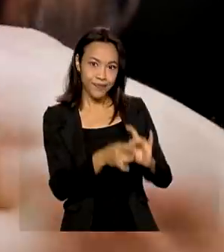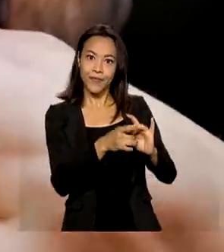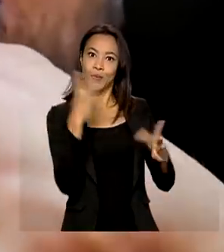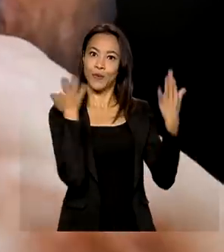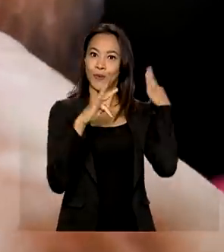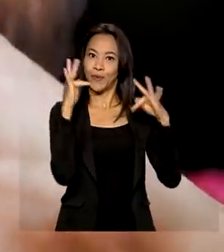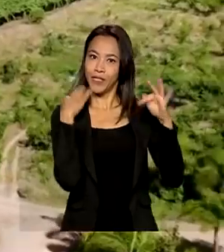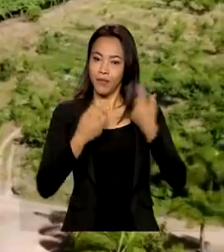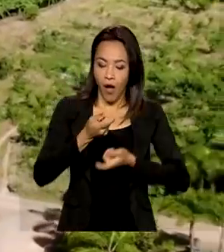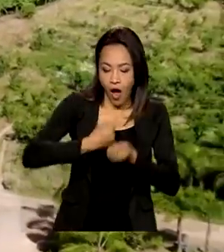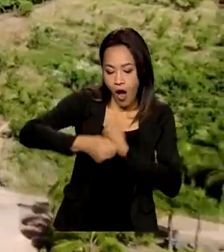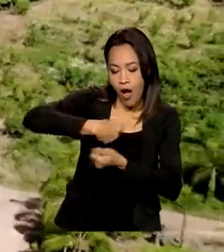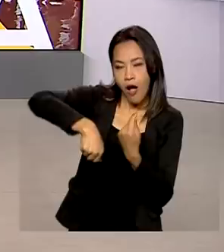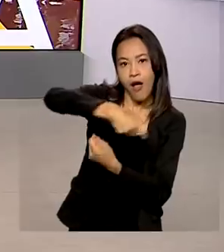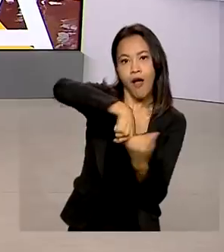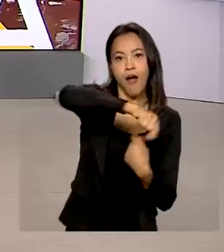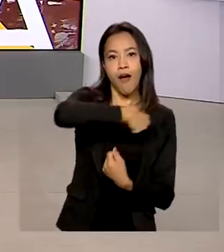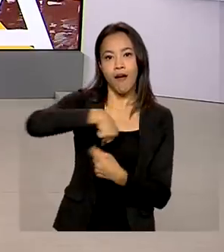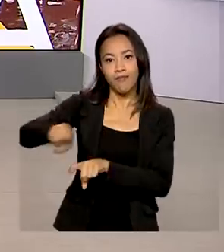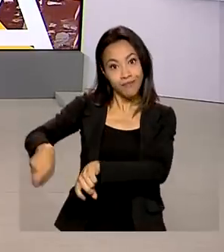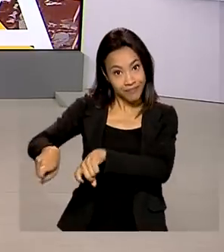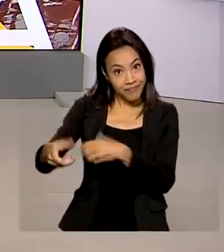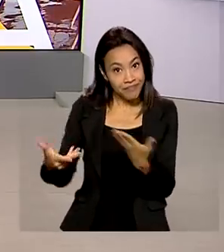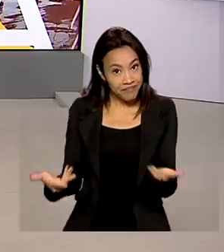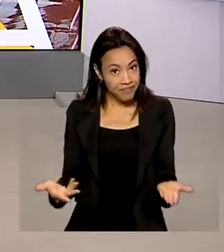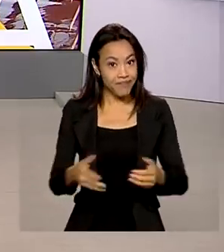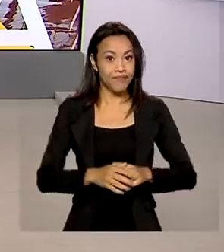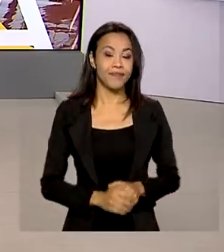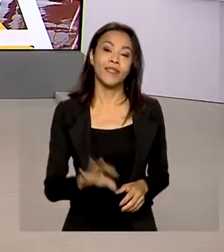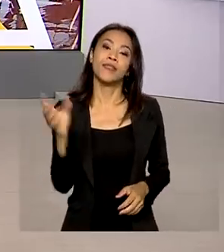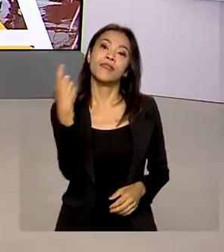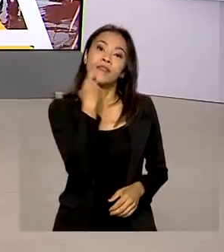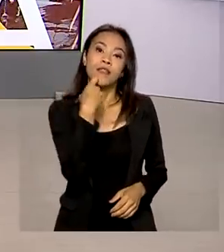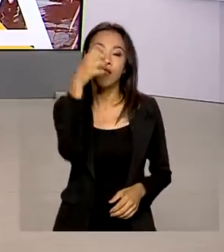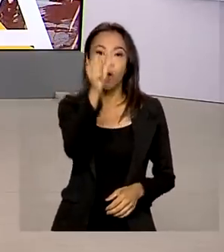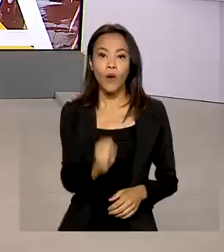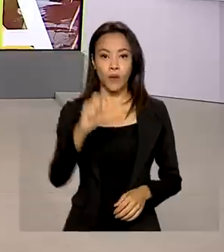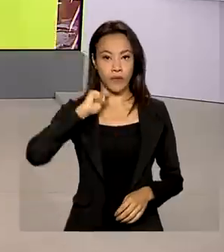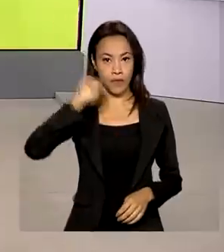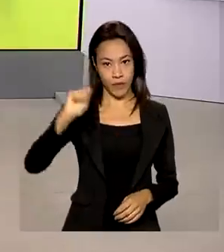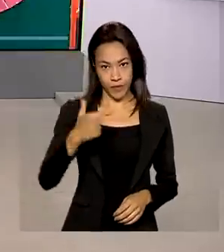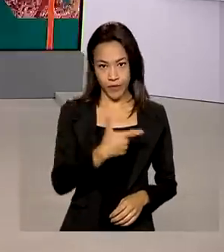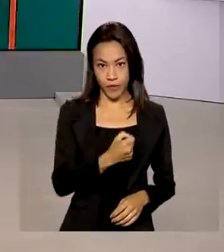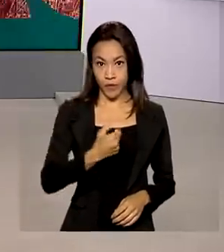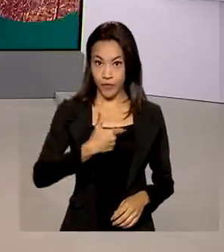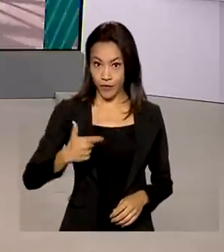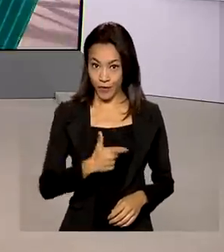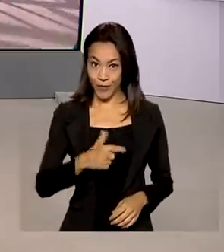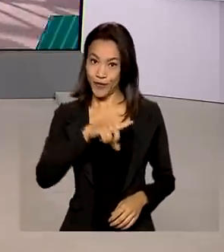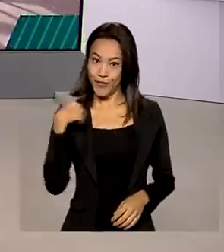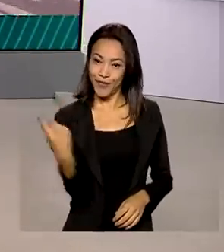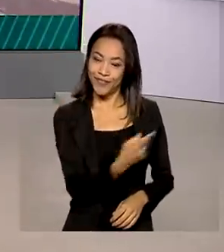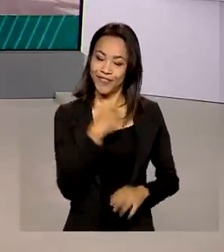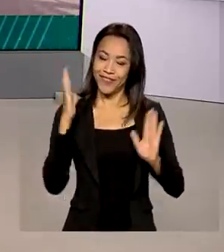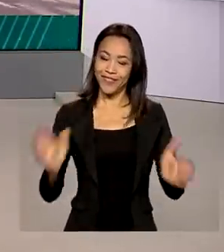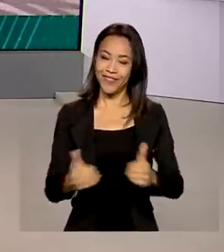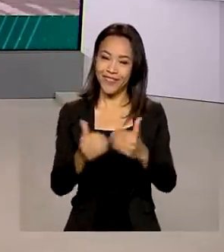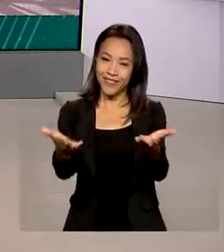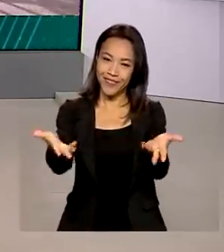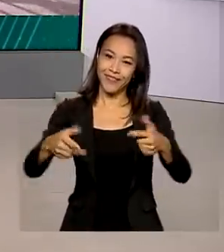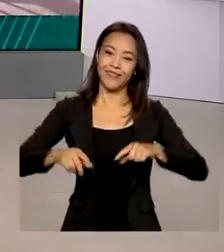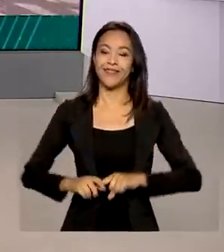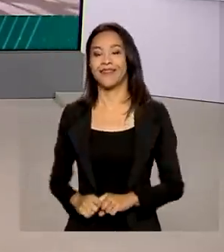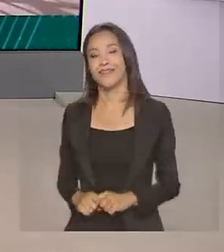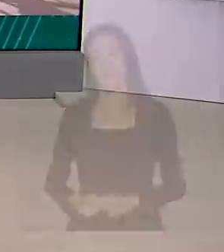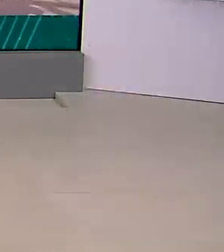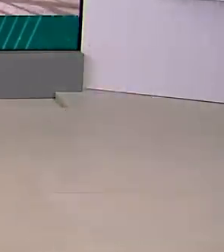a geração de renda no campo. Sexta-feira, 8 de abril de 2022, o Brasil em Dia já está